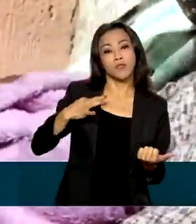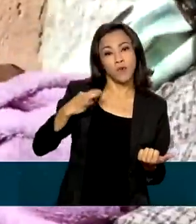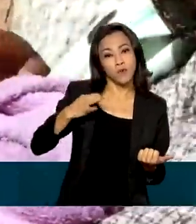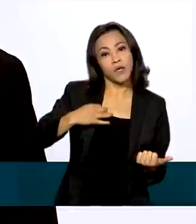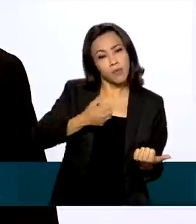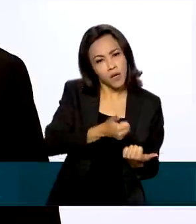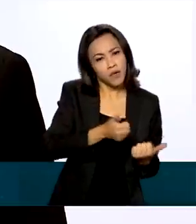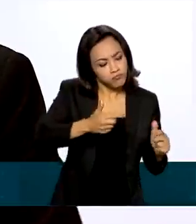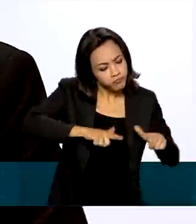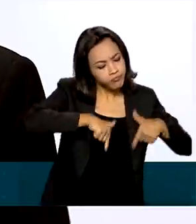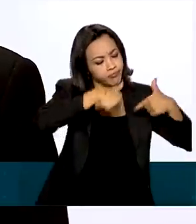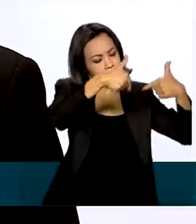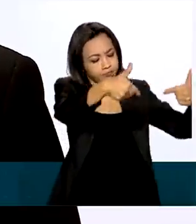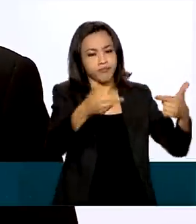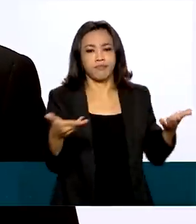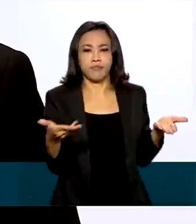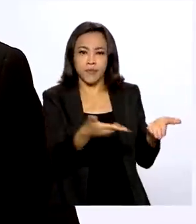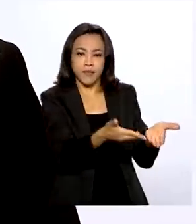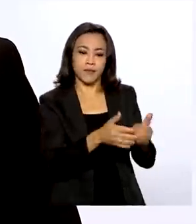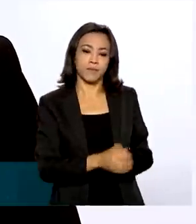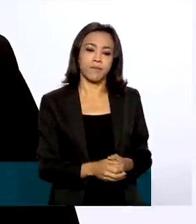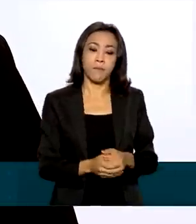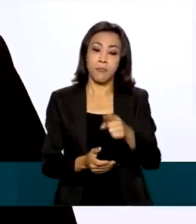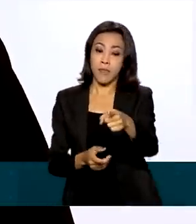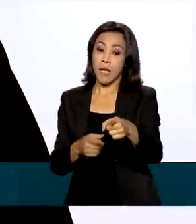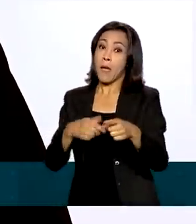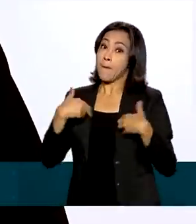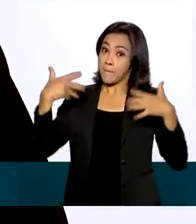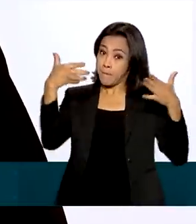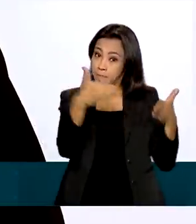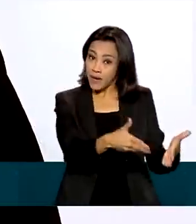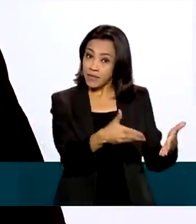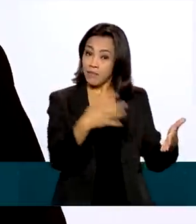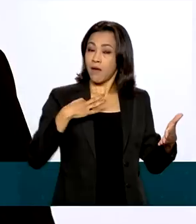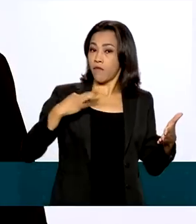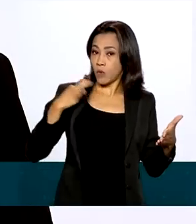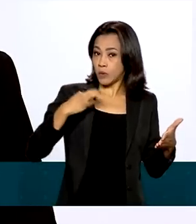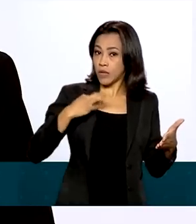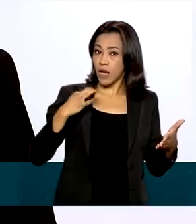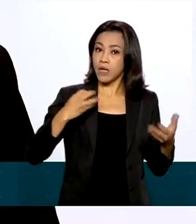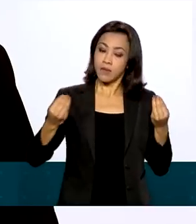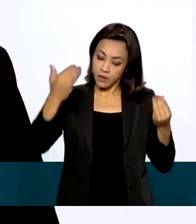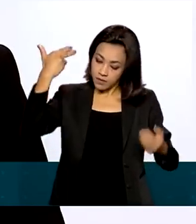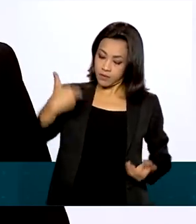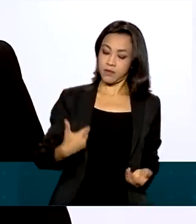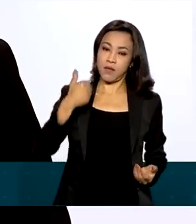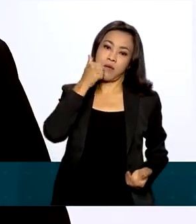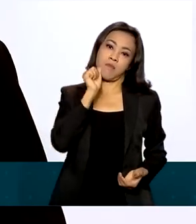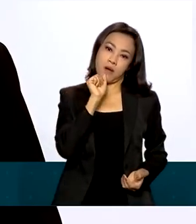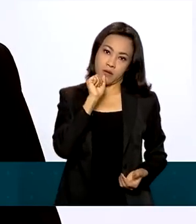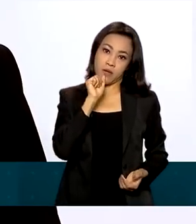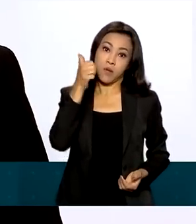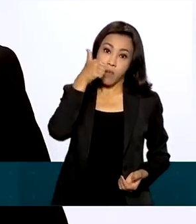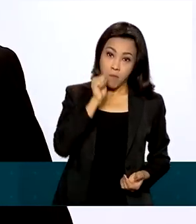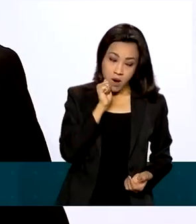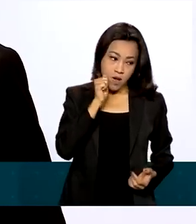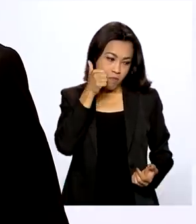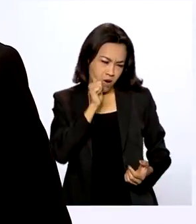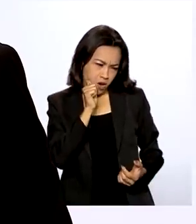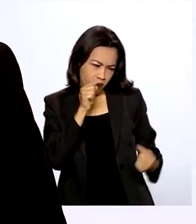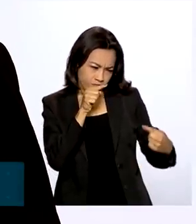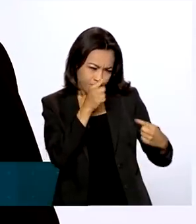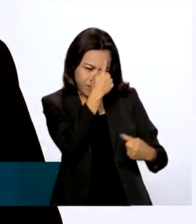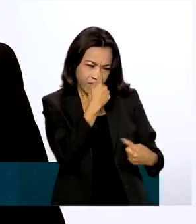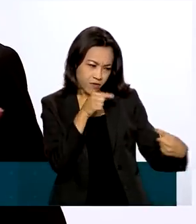tarefa. A única condição para participar do nosso programa como voluntária é que você seja mãe, porque é uma mãe conversando com outra, se